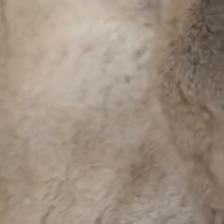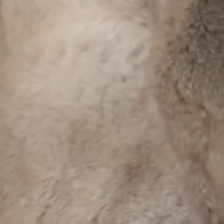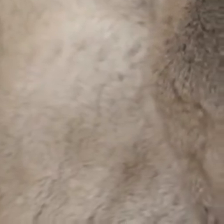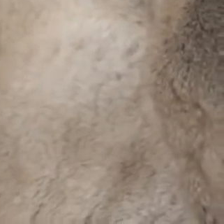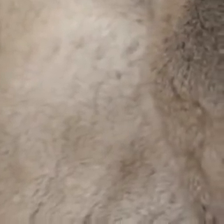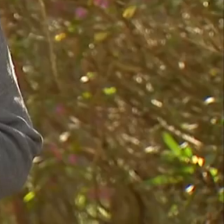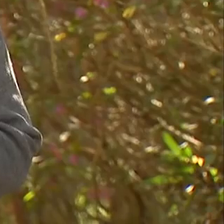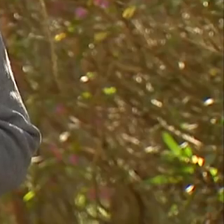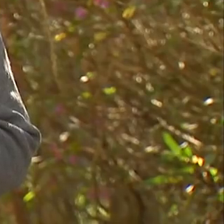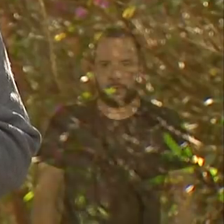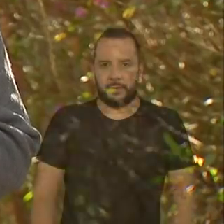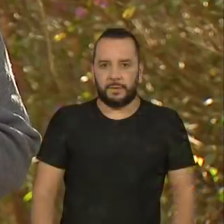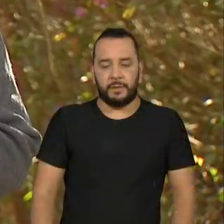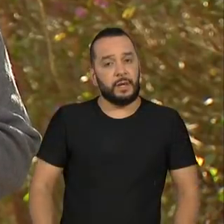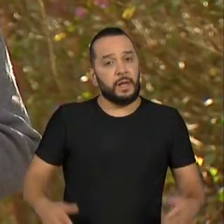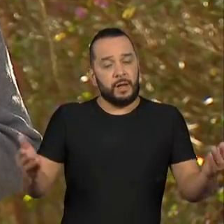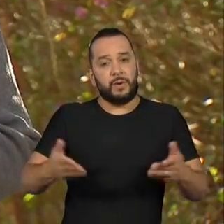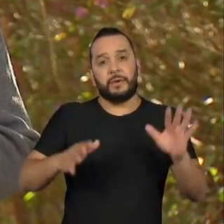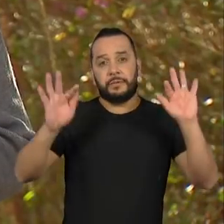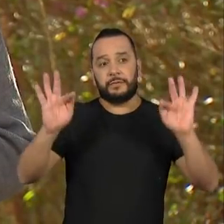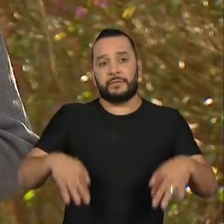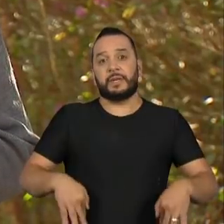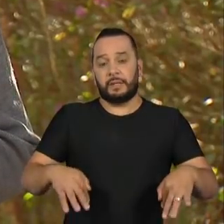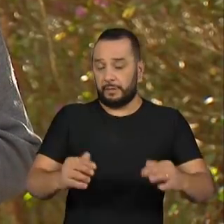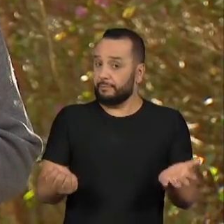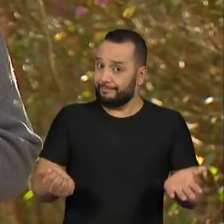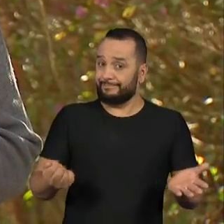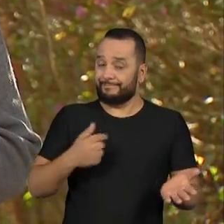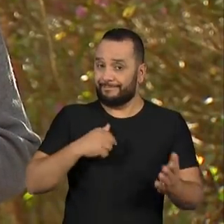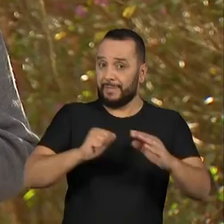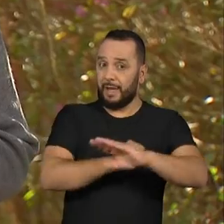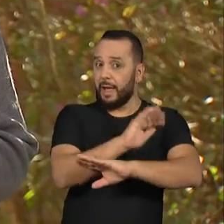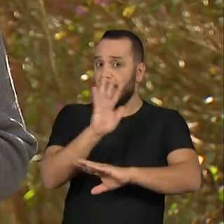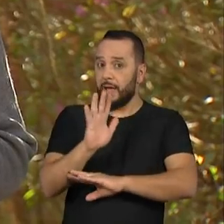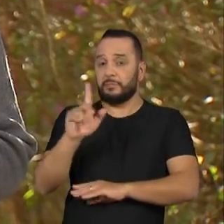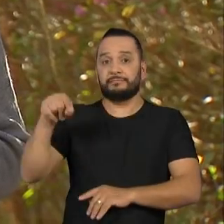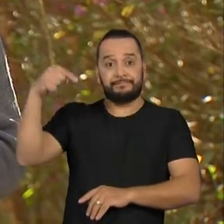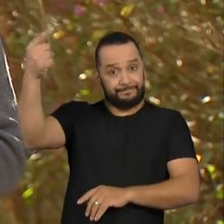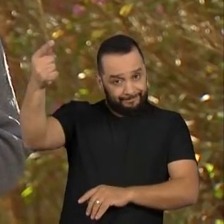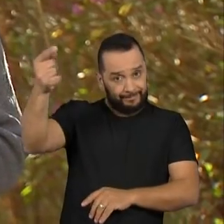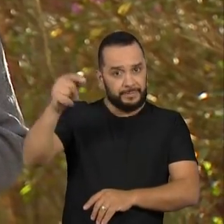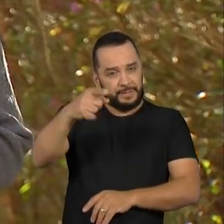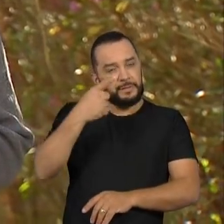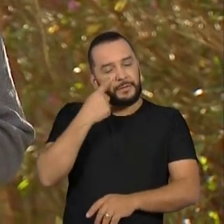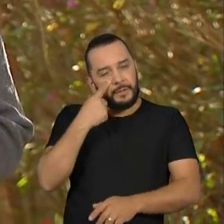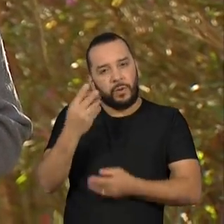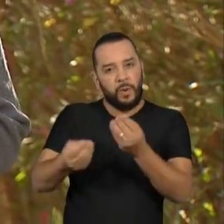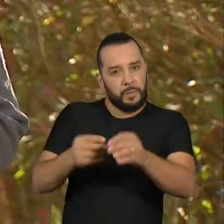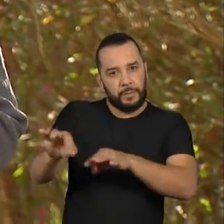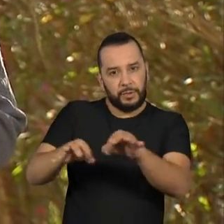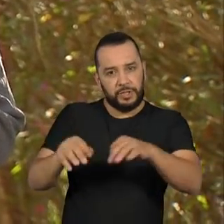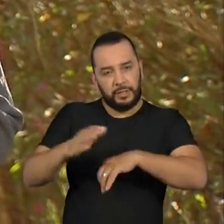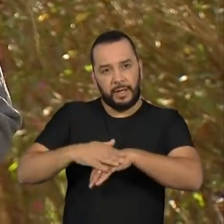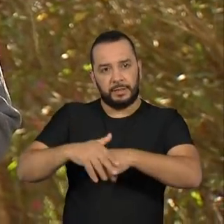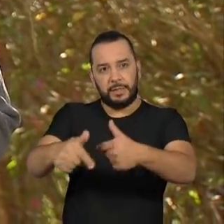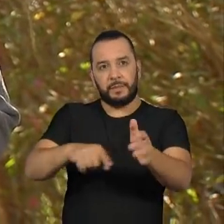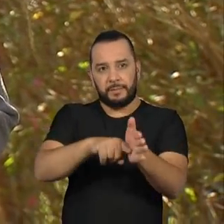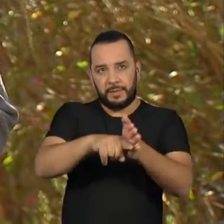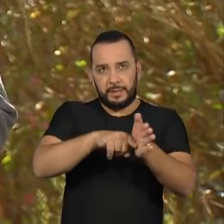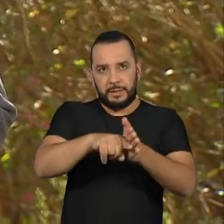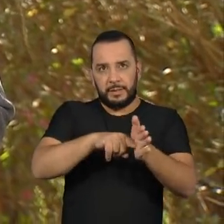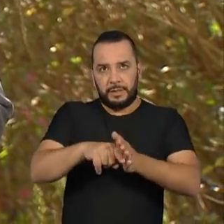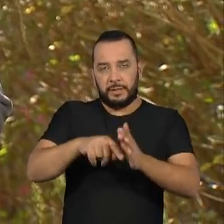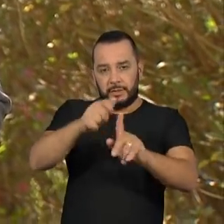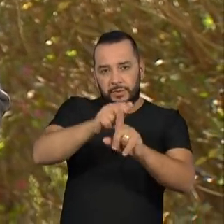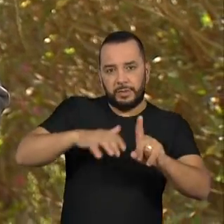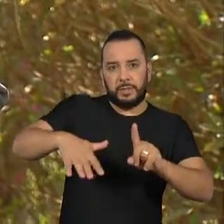E a gente fica por aqui. No próximo Repórter Eco, você acompanha mais projetos, ações e pesquisas por